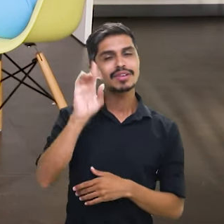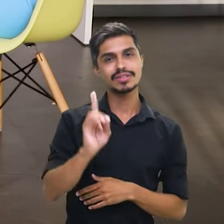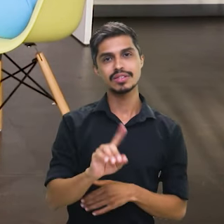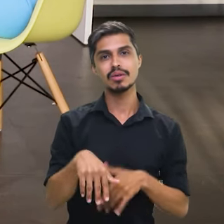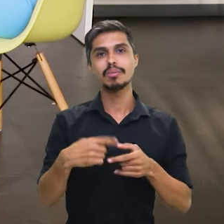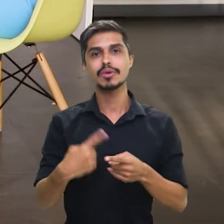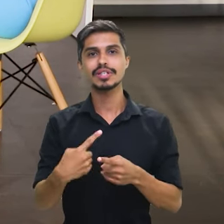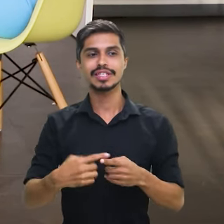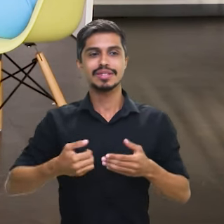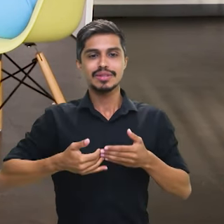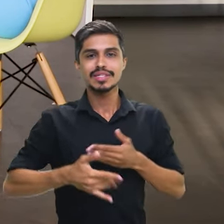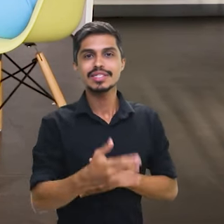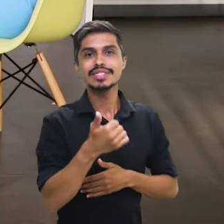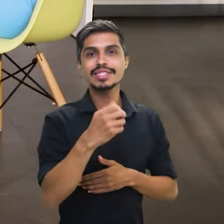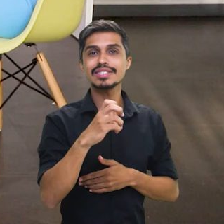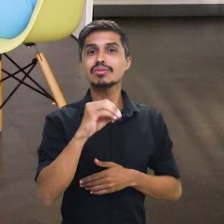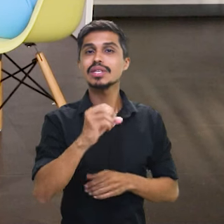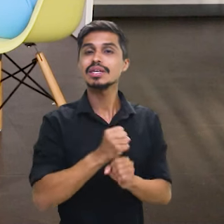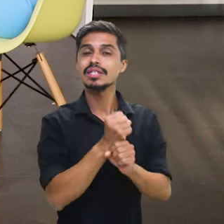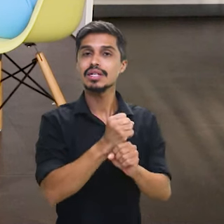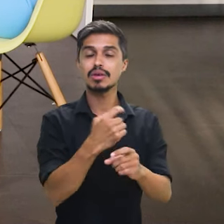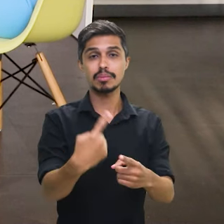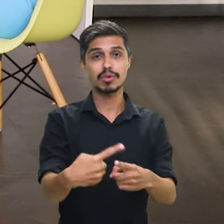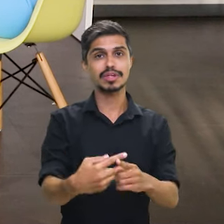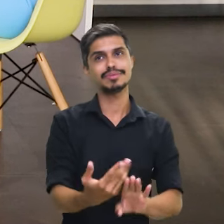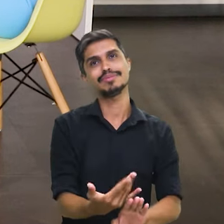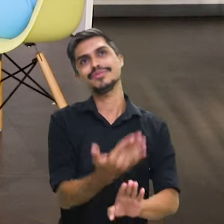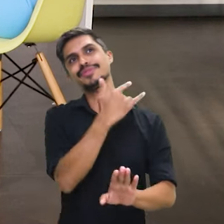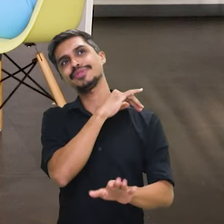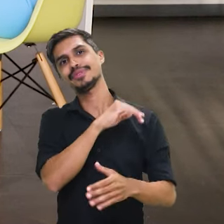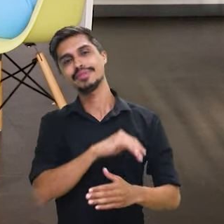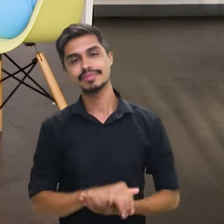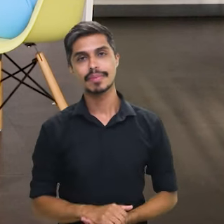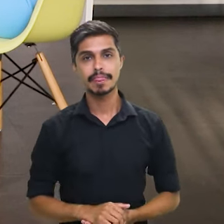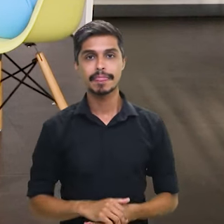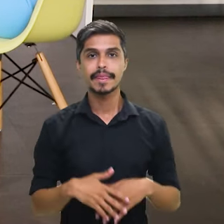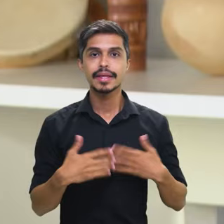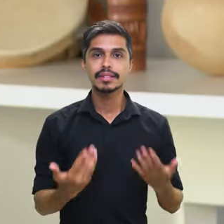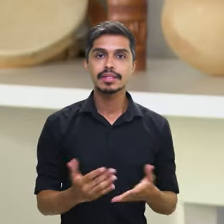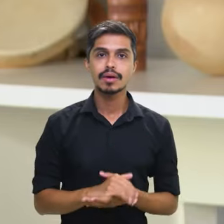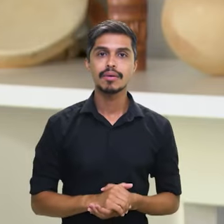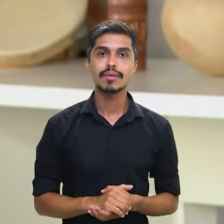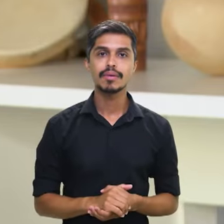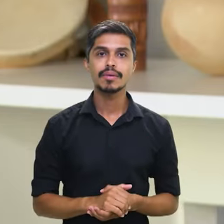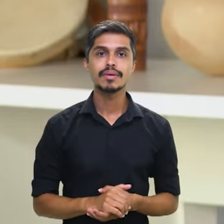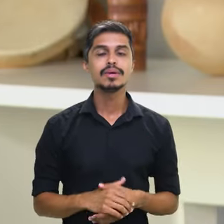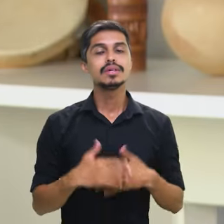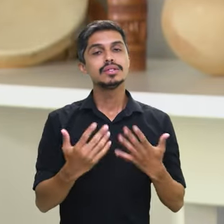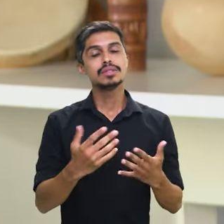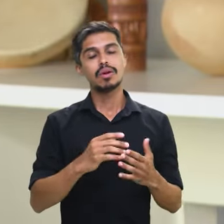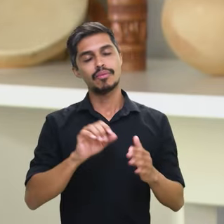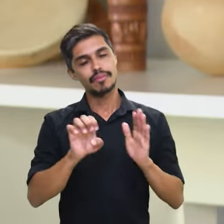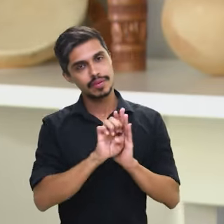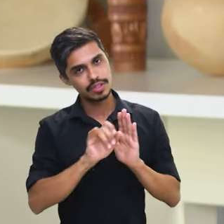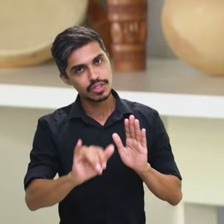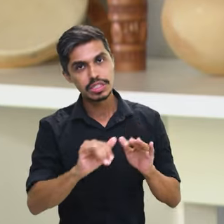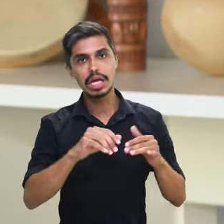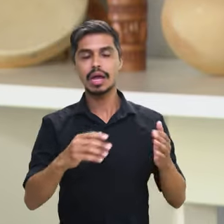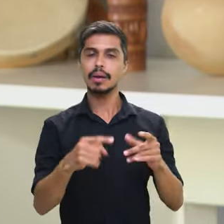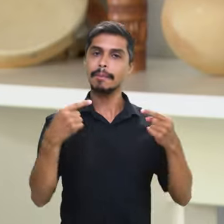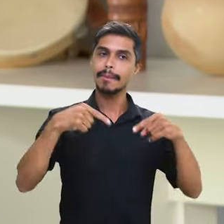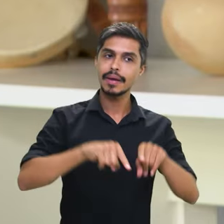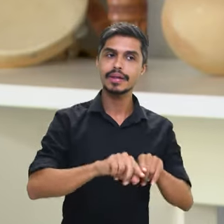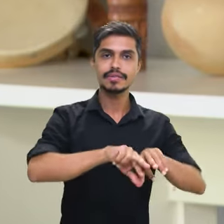mantido pelos próximos 50 anos, levando em conta o passivo do período anterior. Então, essas políticas de fomento, de editais,